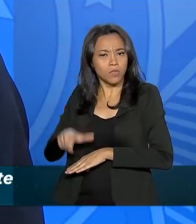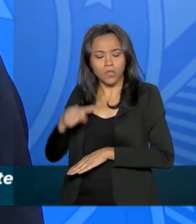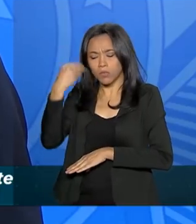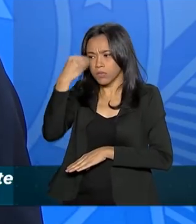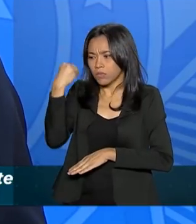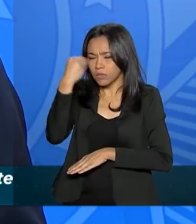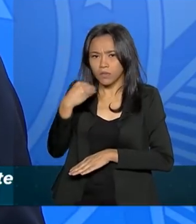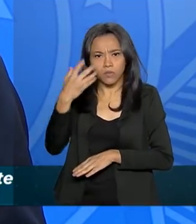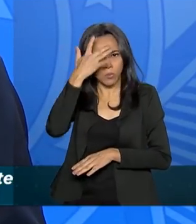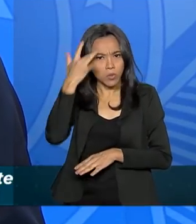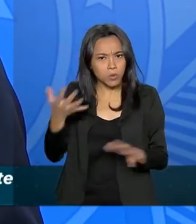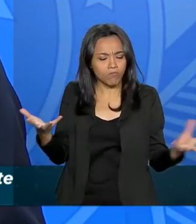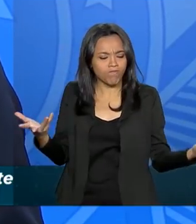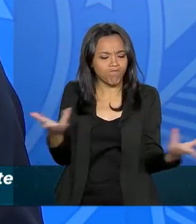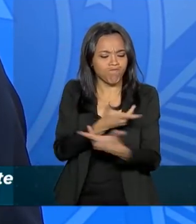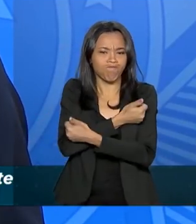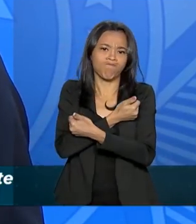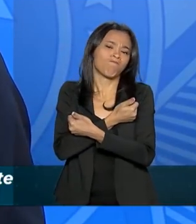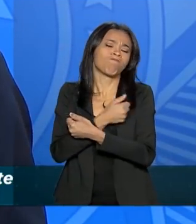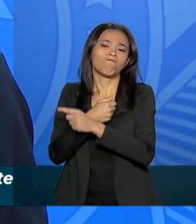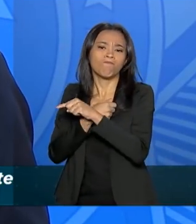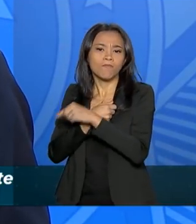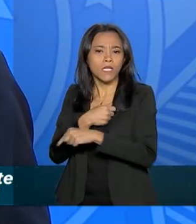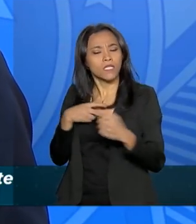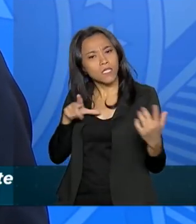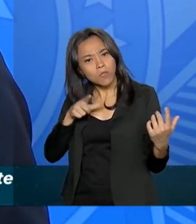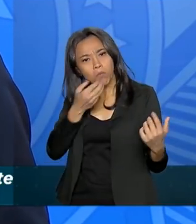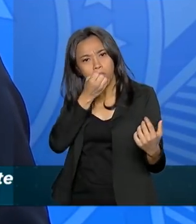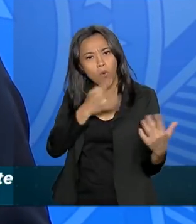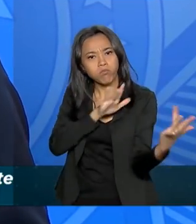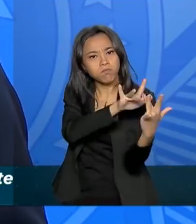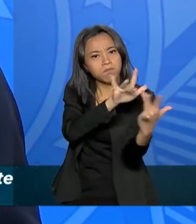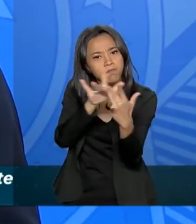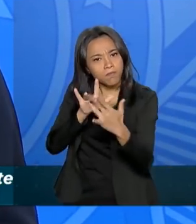tem um melhor relacionamento com o parlamento brasileiro.